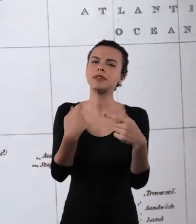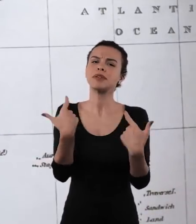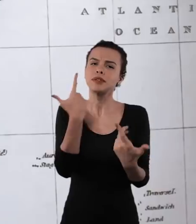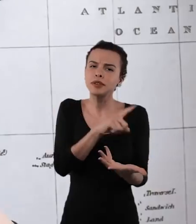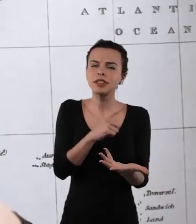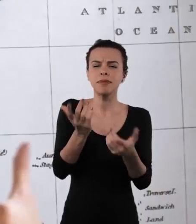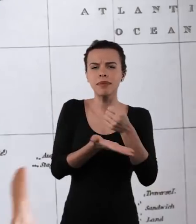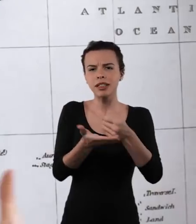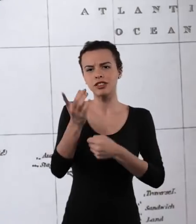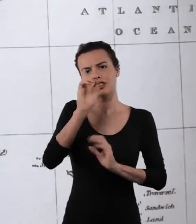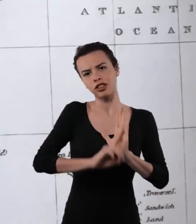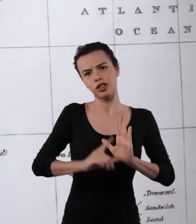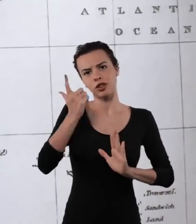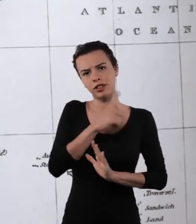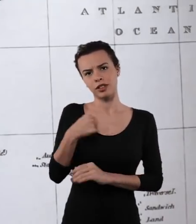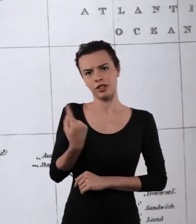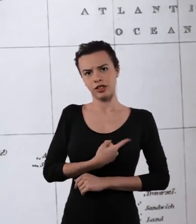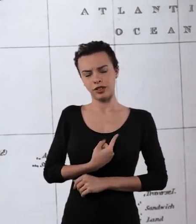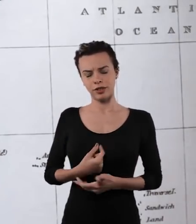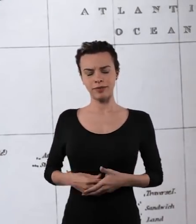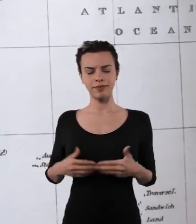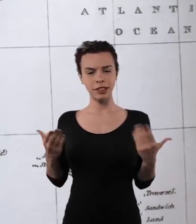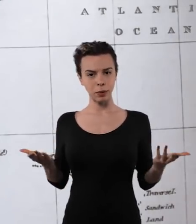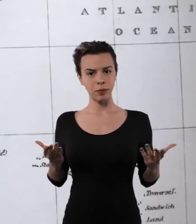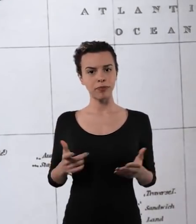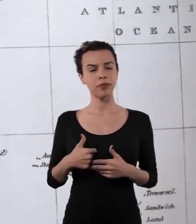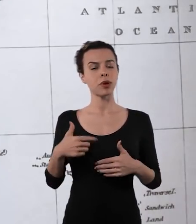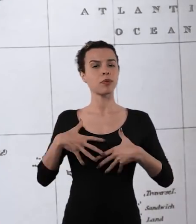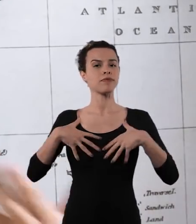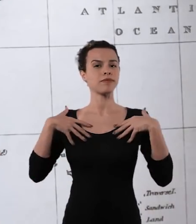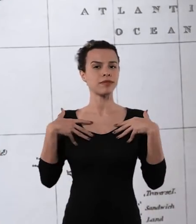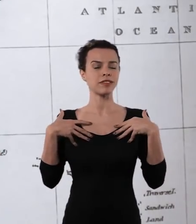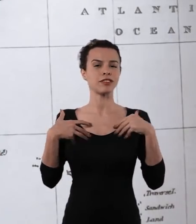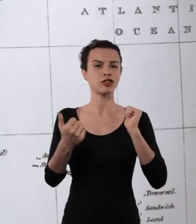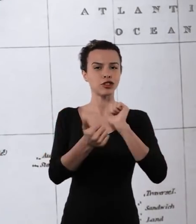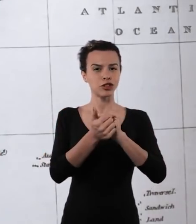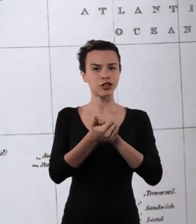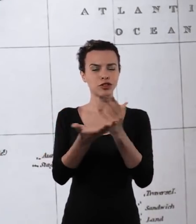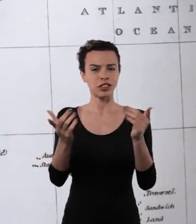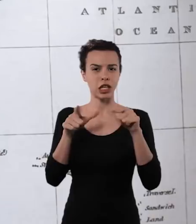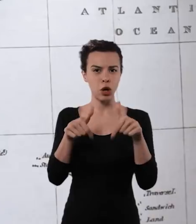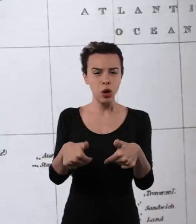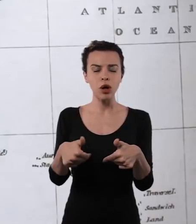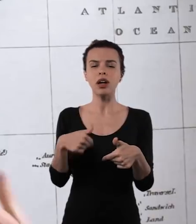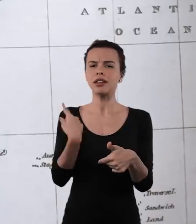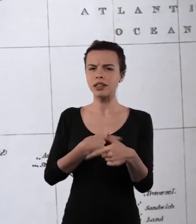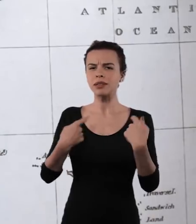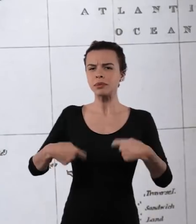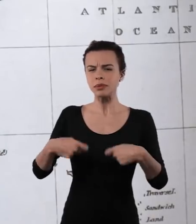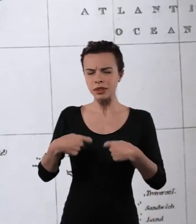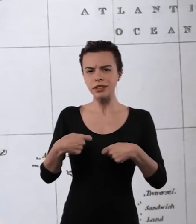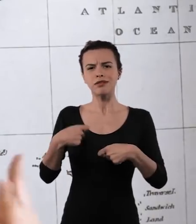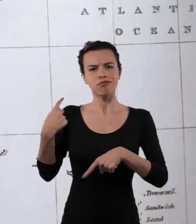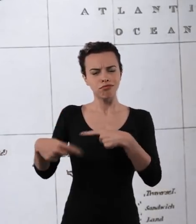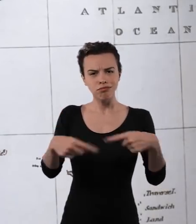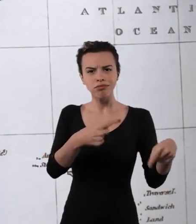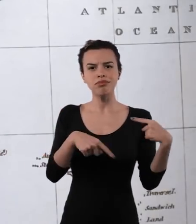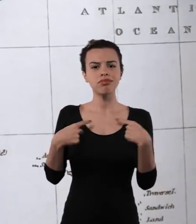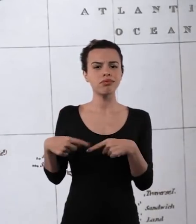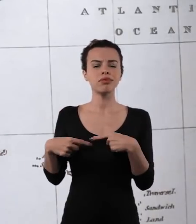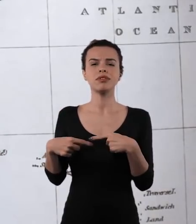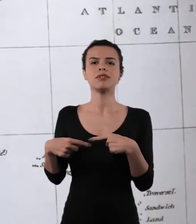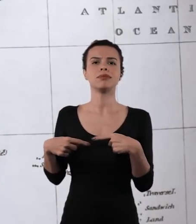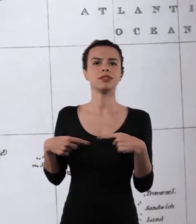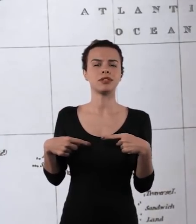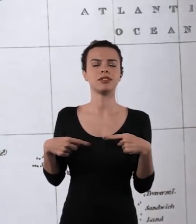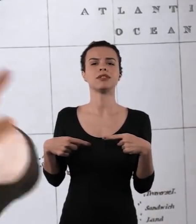muito para conseguir que os direitos básicos sejam garantidos para nós. Então, fico muito honrada de fazer parte dessa luta e a gente precisa realmente discutir